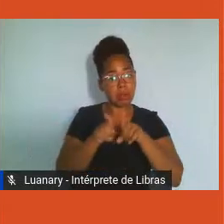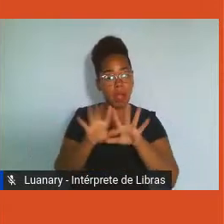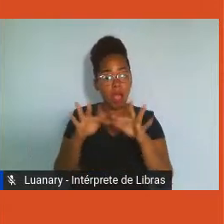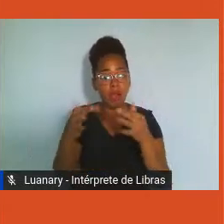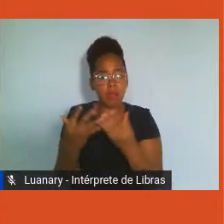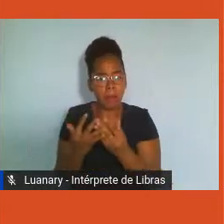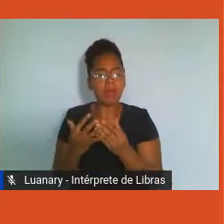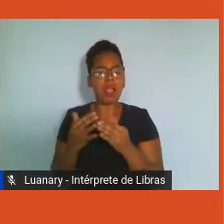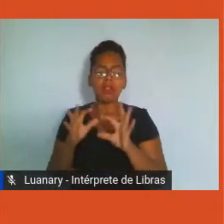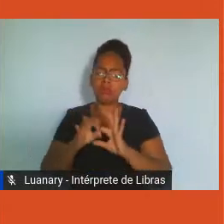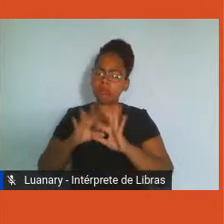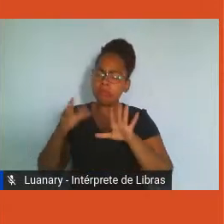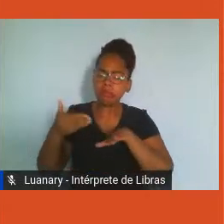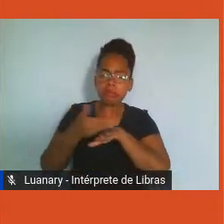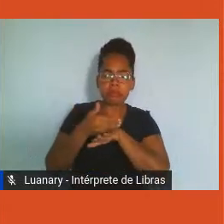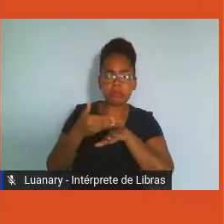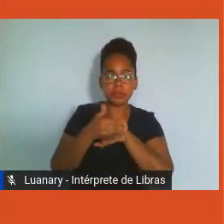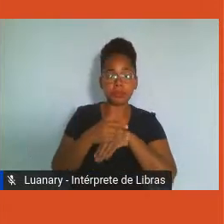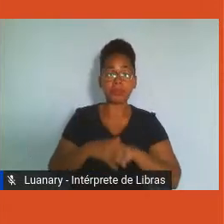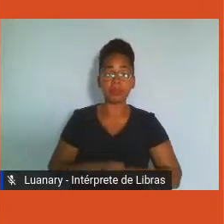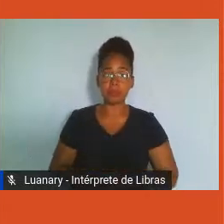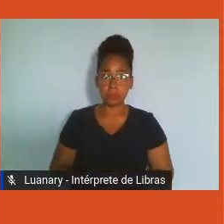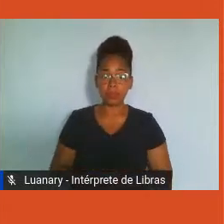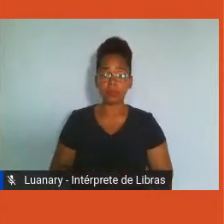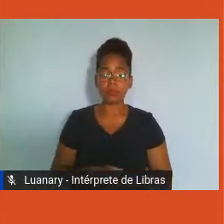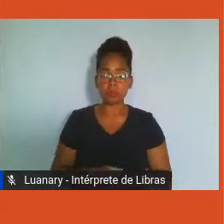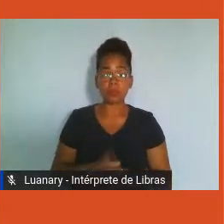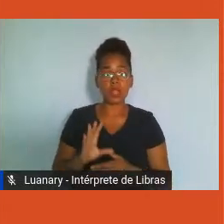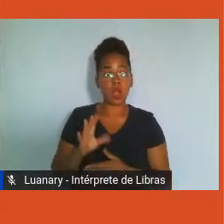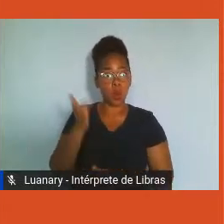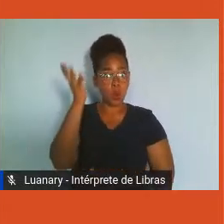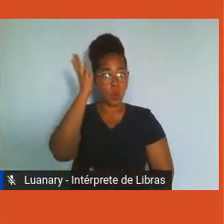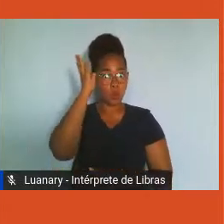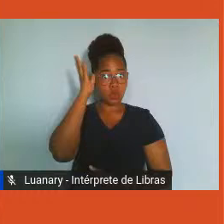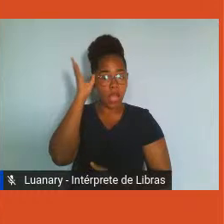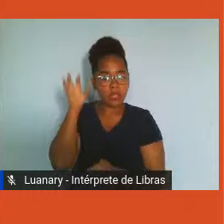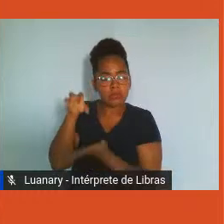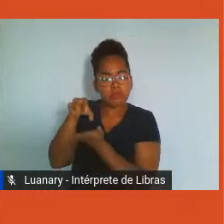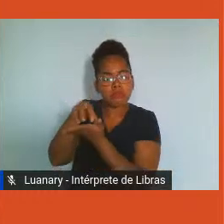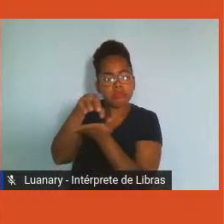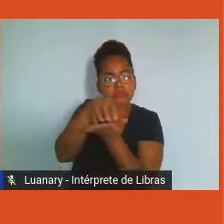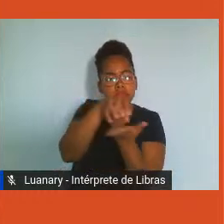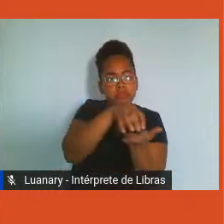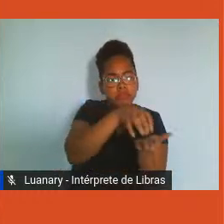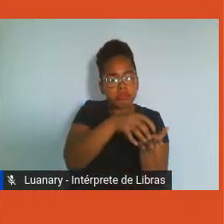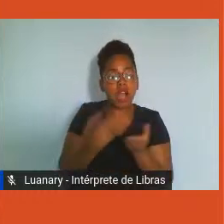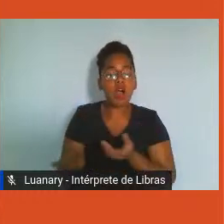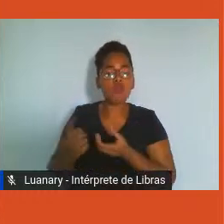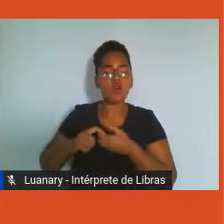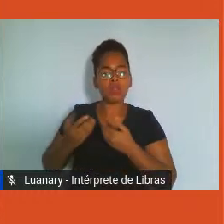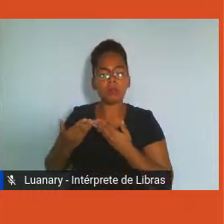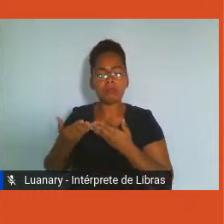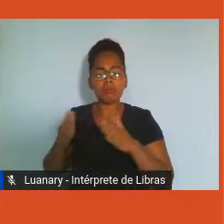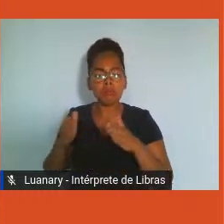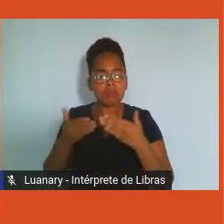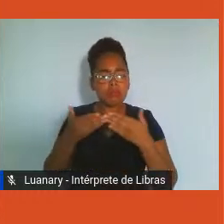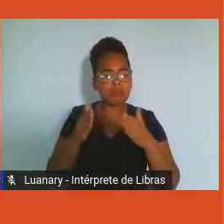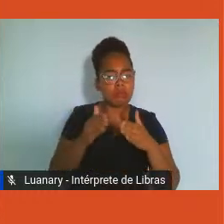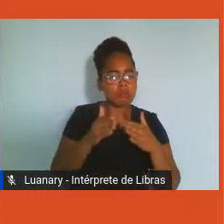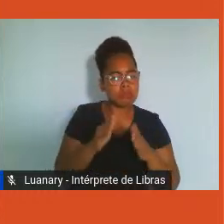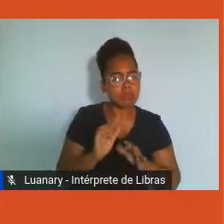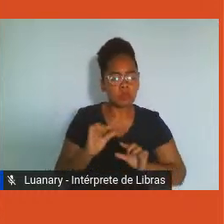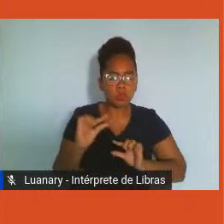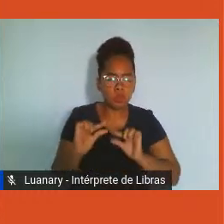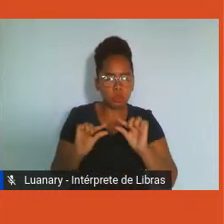Nossas unidades estão, aos poucos, voltando com suas atividades, de forma gradual, até através